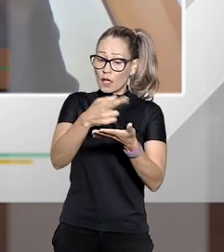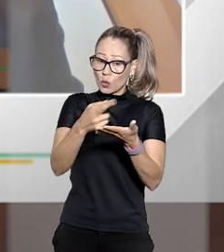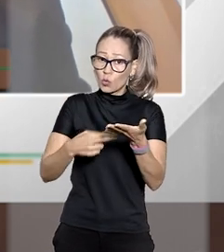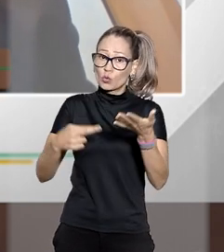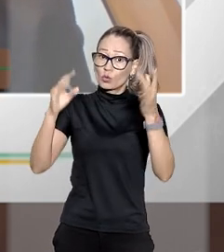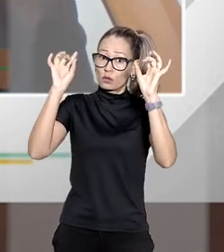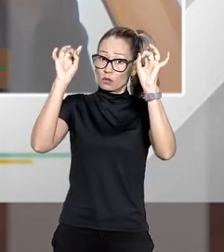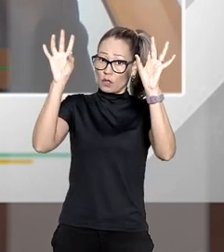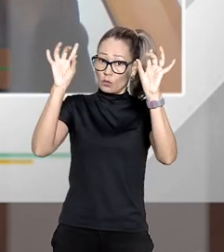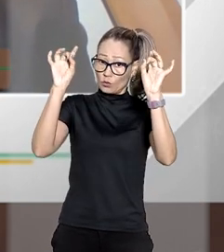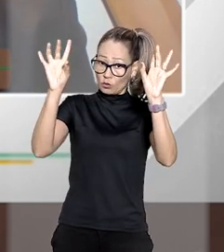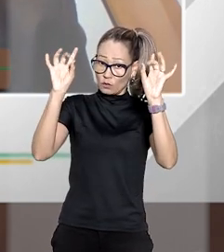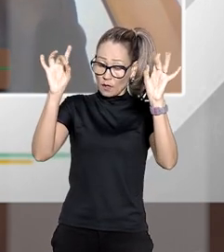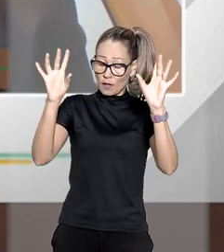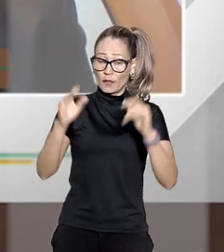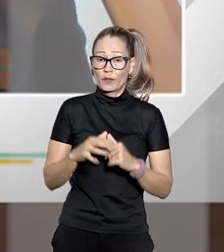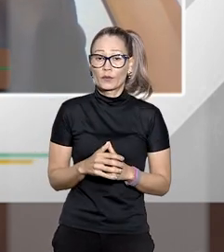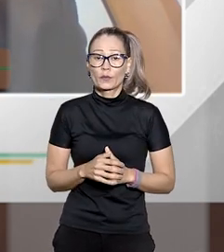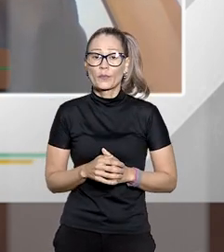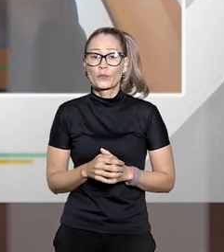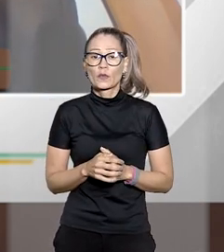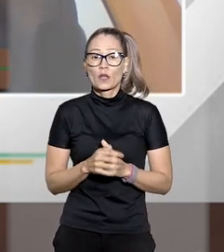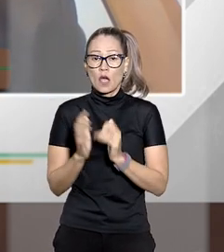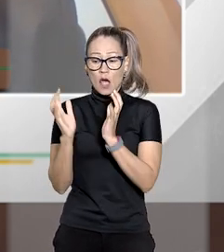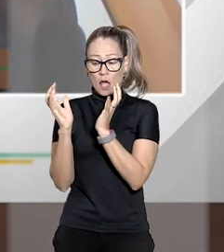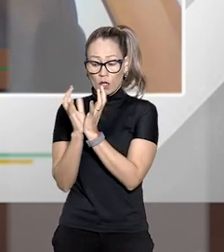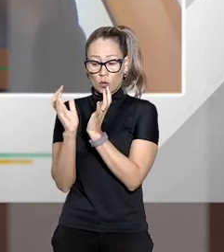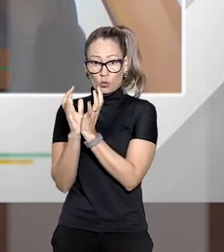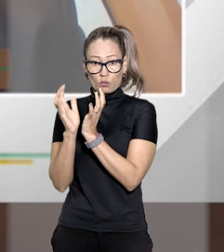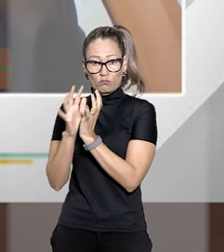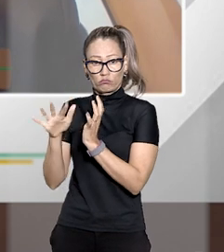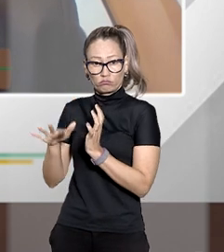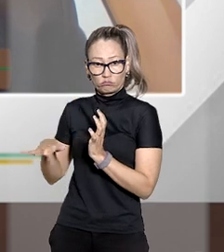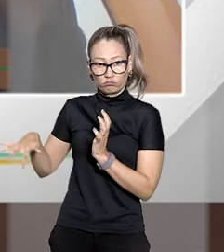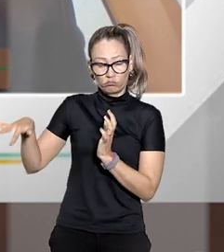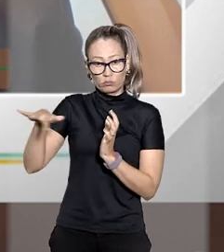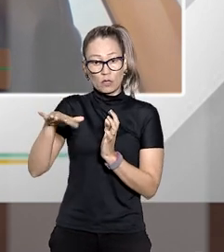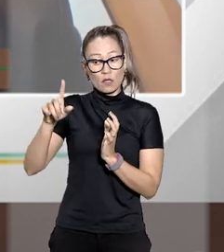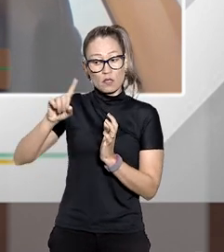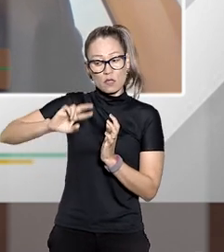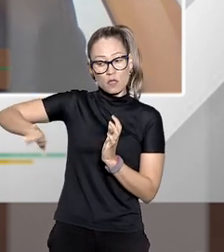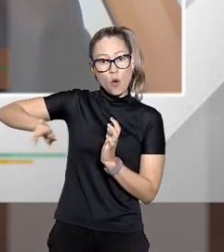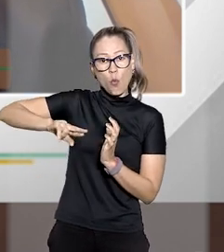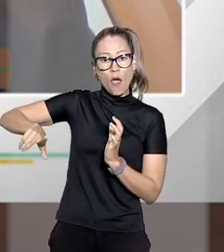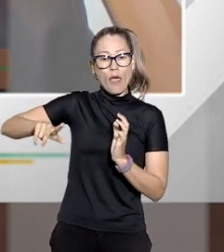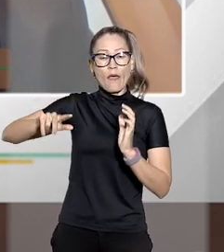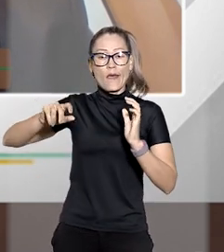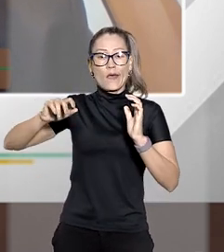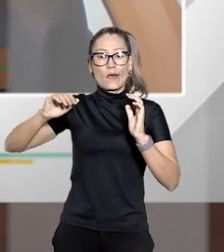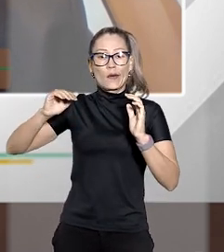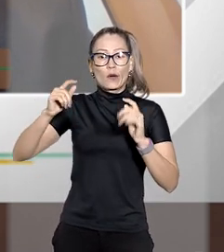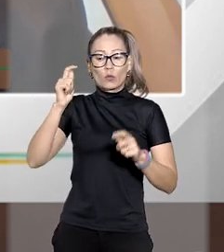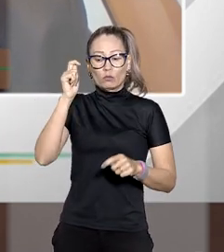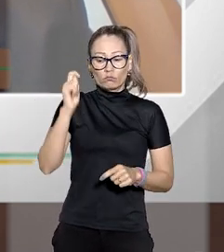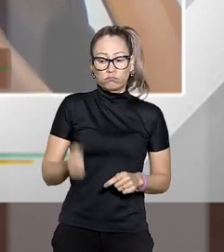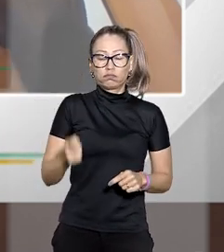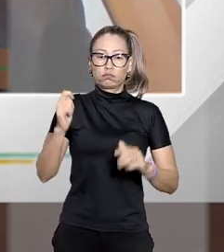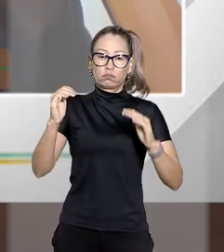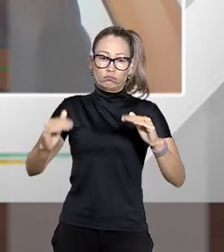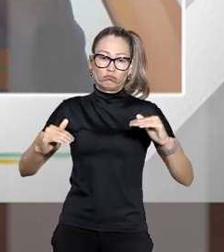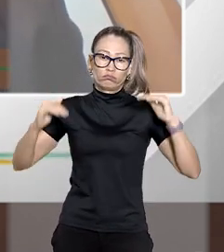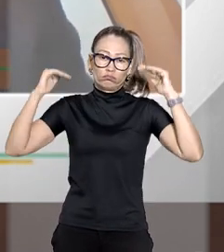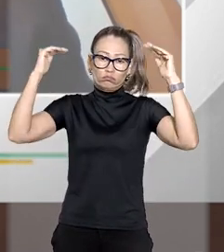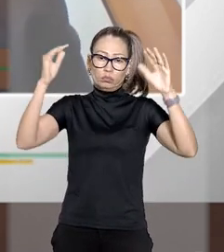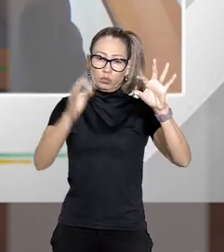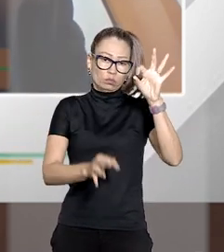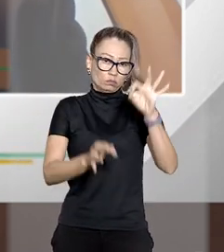mas não havia como a turma recursal não é considerado um tribunal não havia o pressuposto